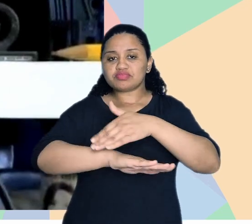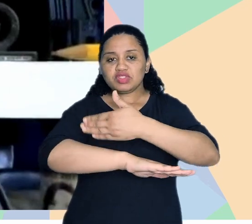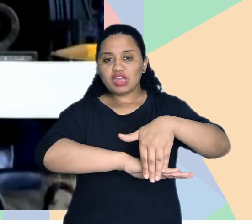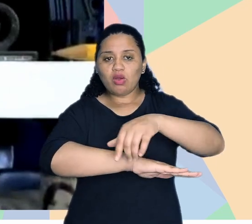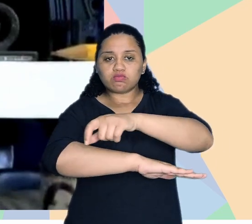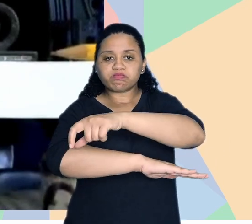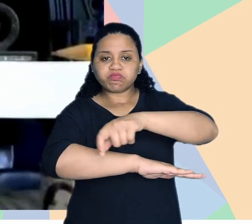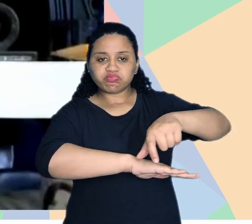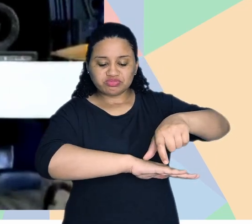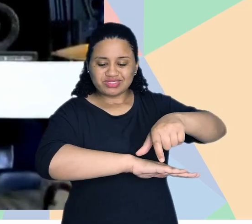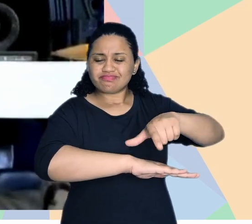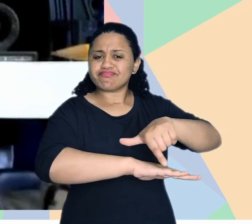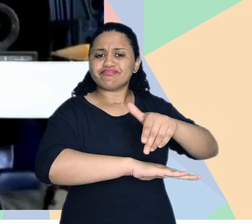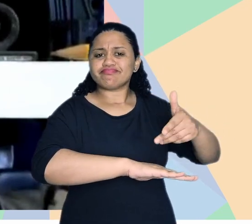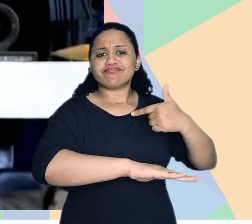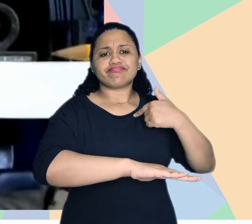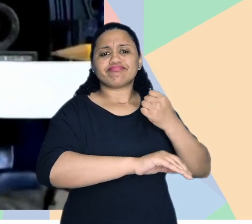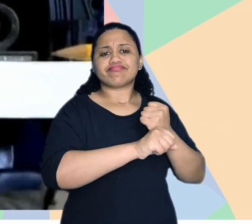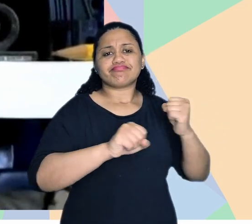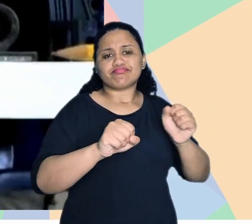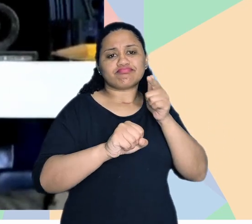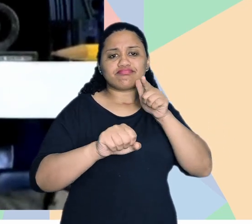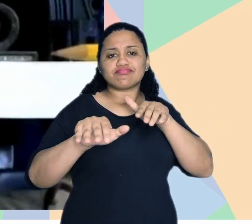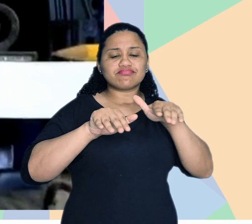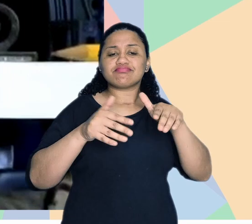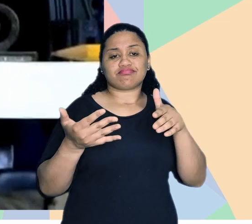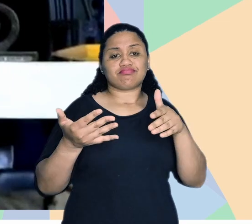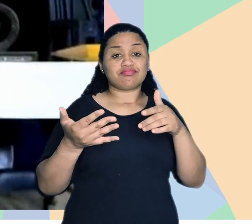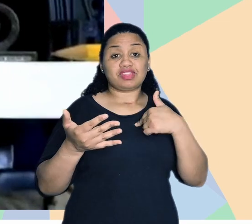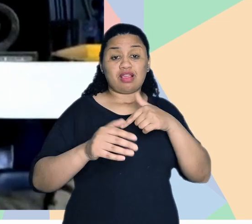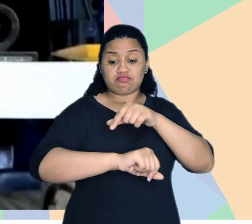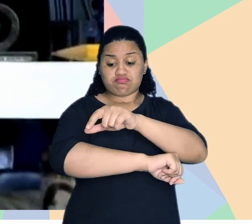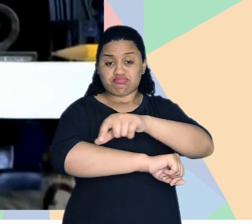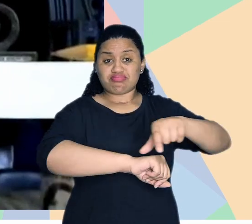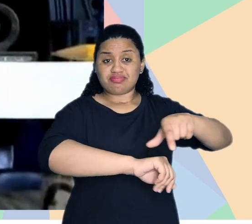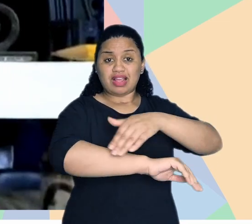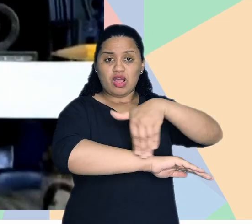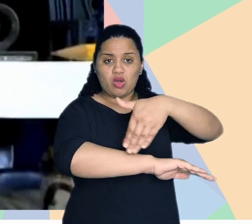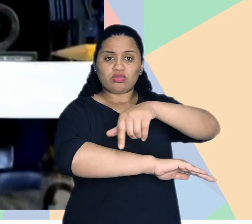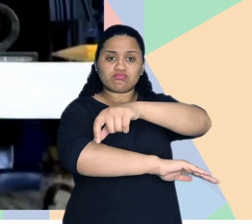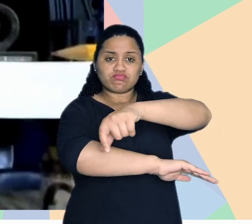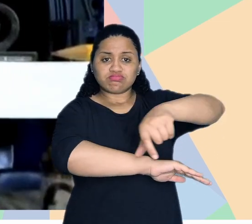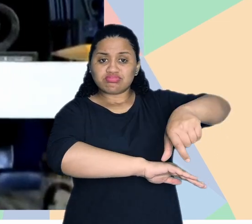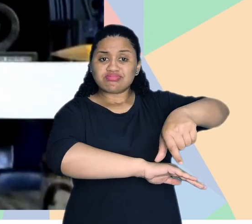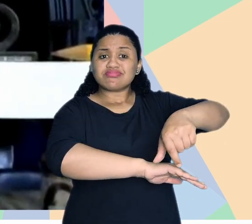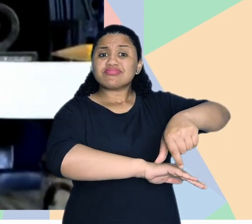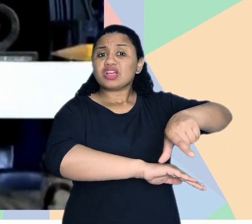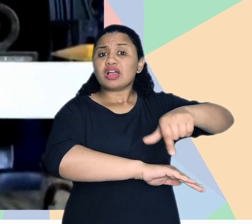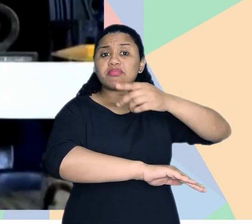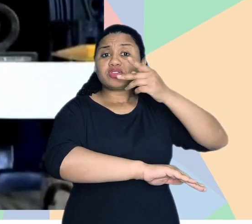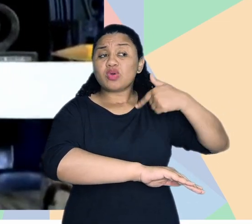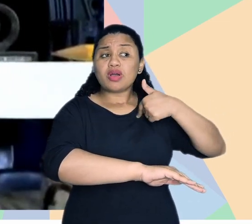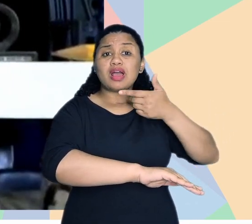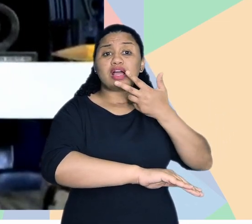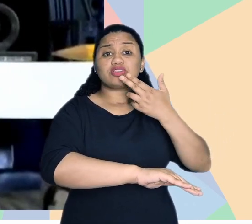é algo quase impossível, né? Às vezes, as calçadas são verdadeiras armadilhas e as pessoas preferem